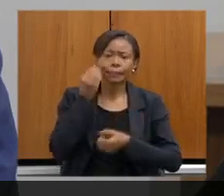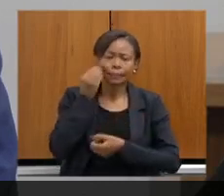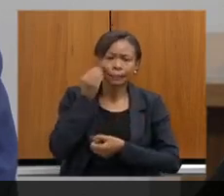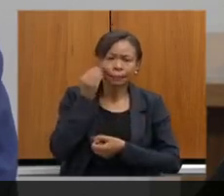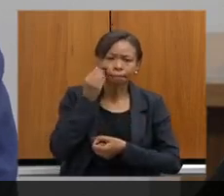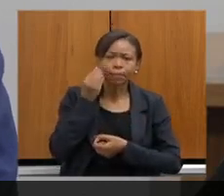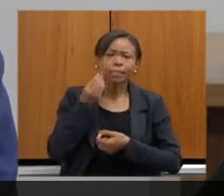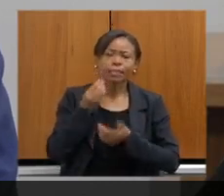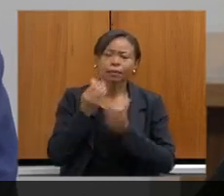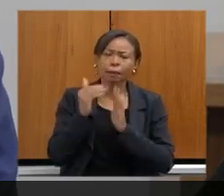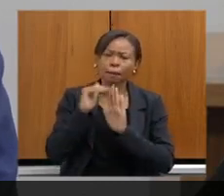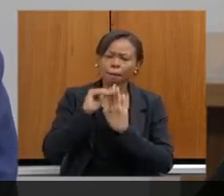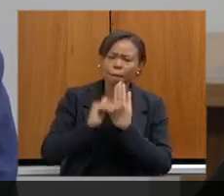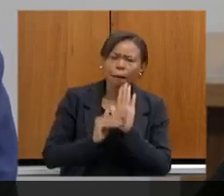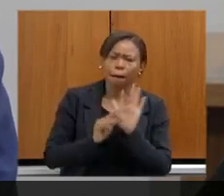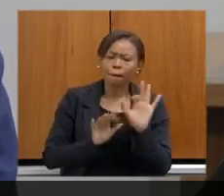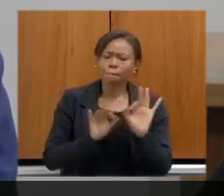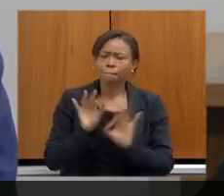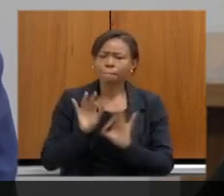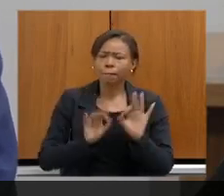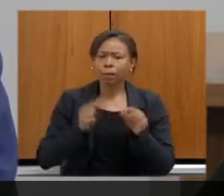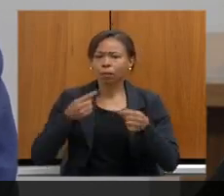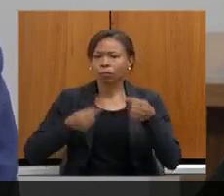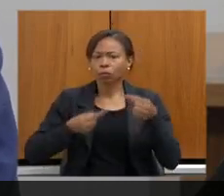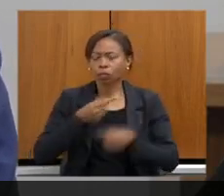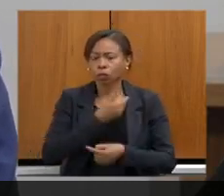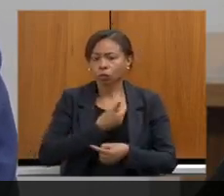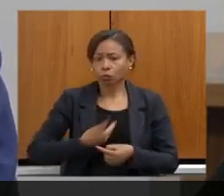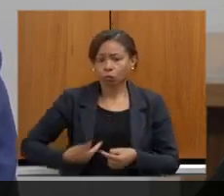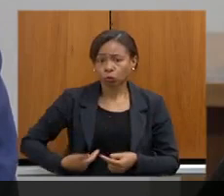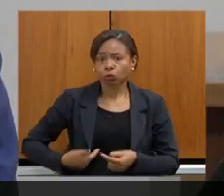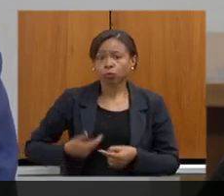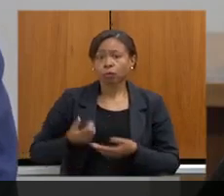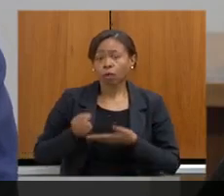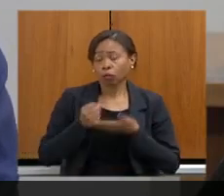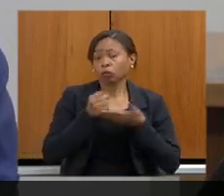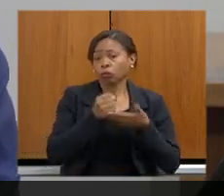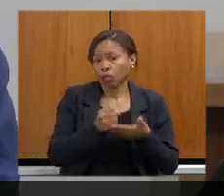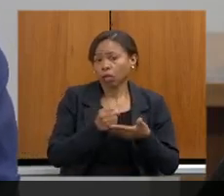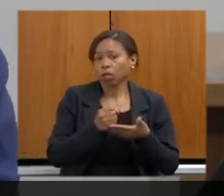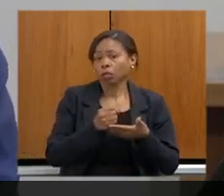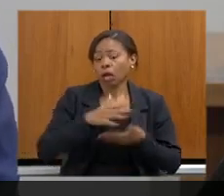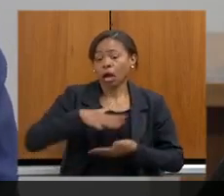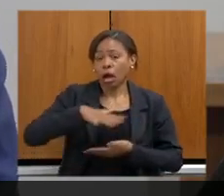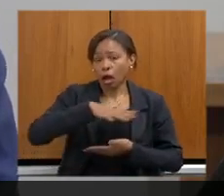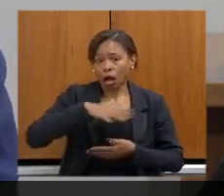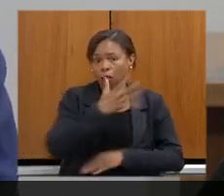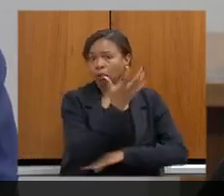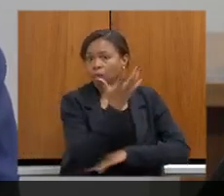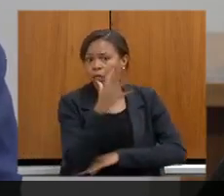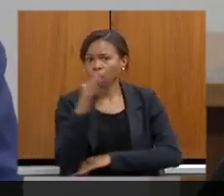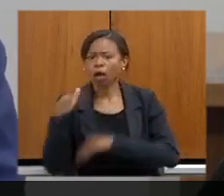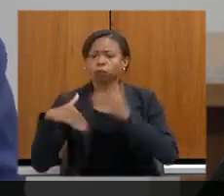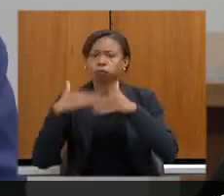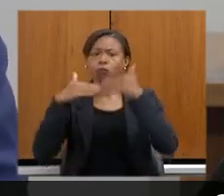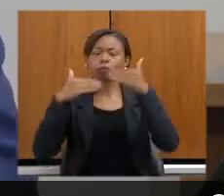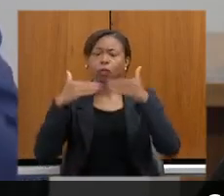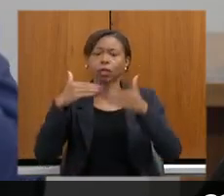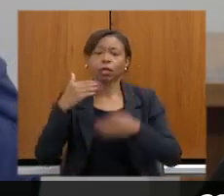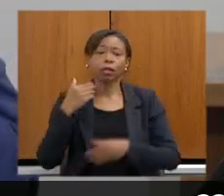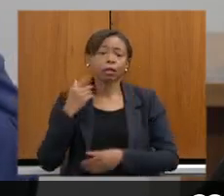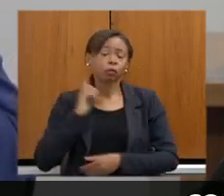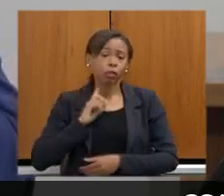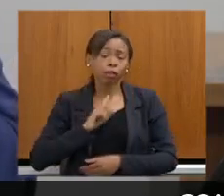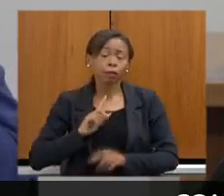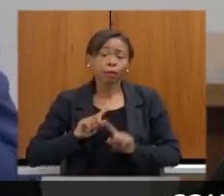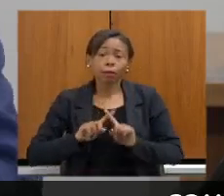programas, de políticas públicas que visam contribuir com o aprimoramento ambiental, com o ganho ambiental no Estado, nós